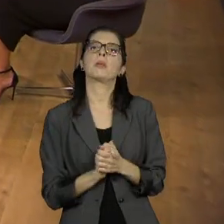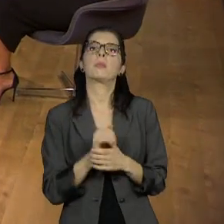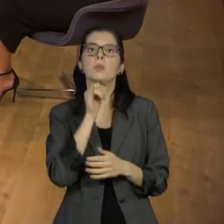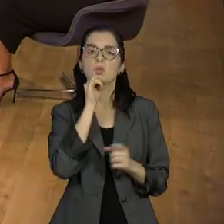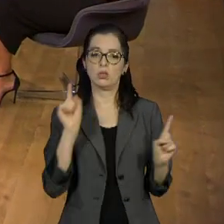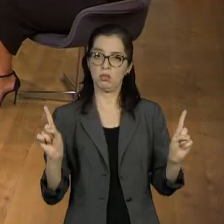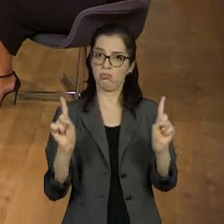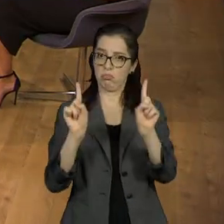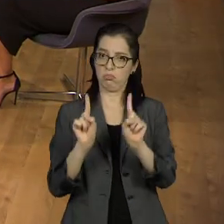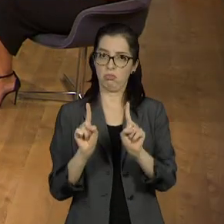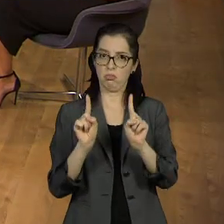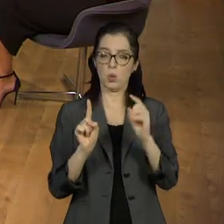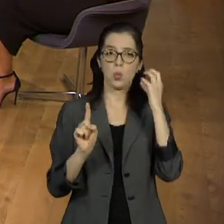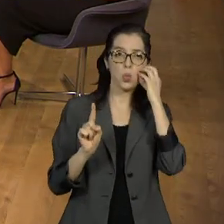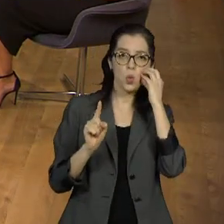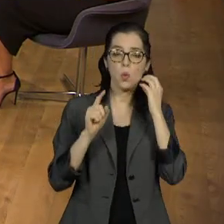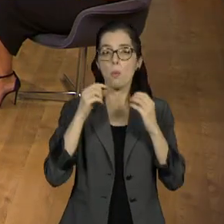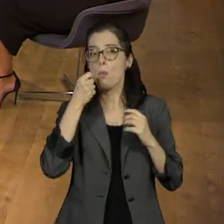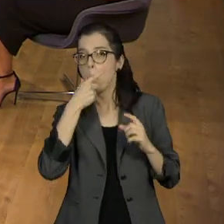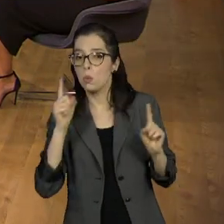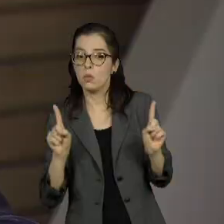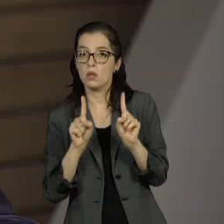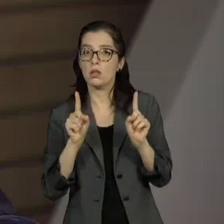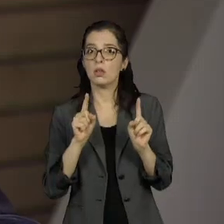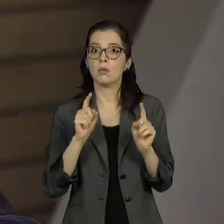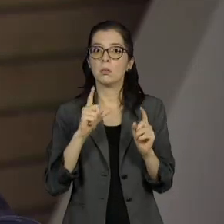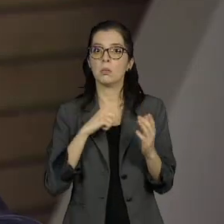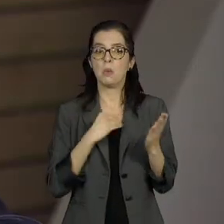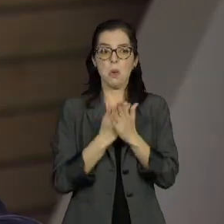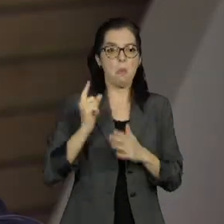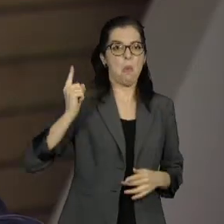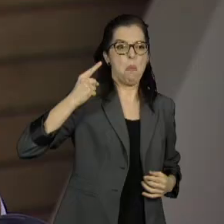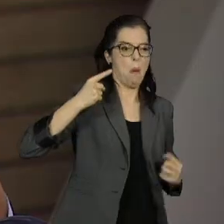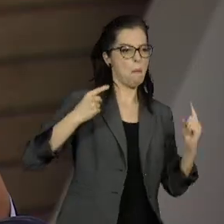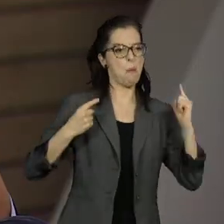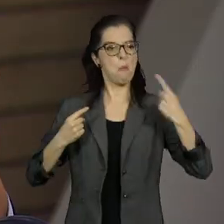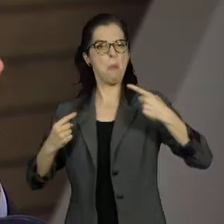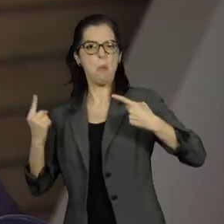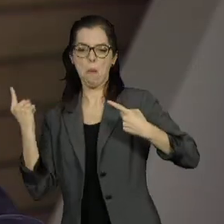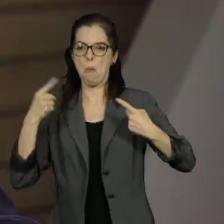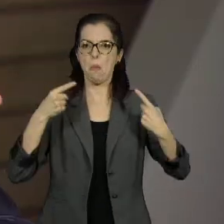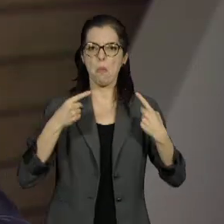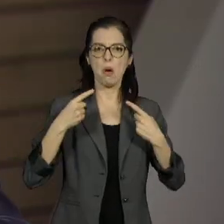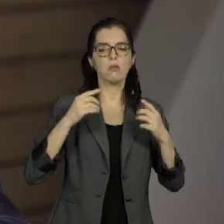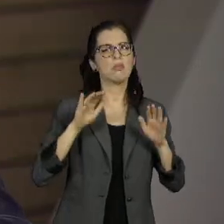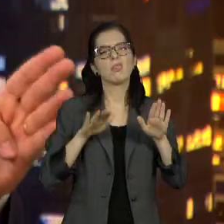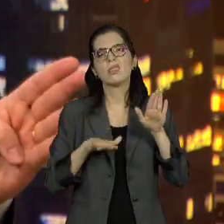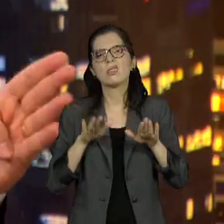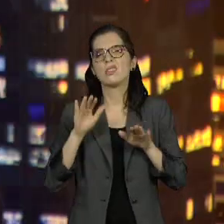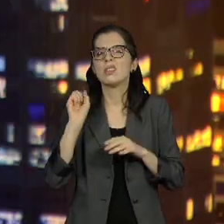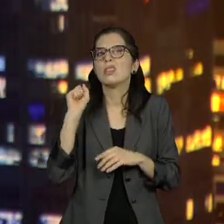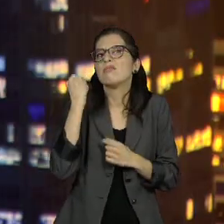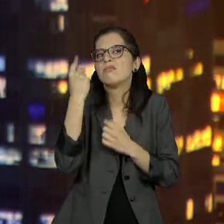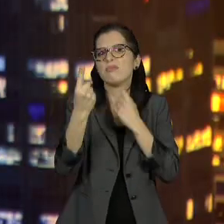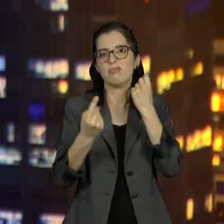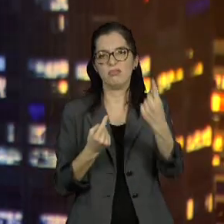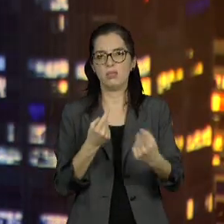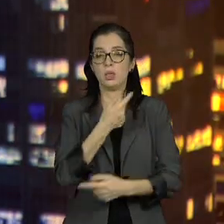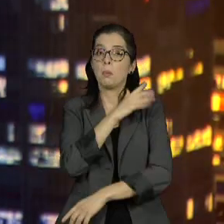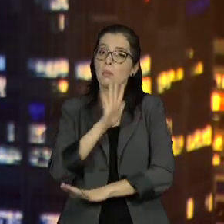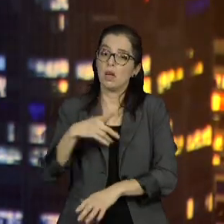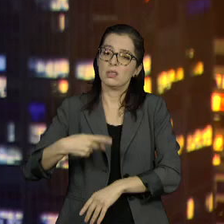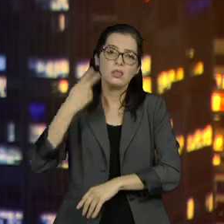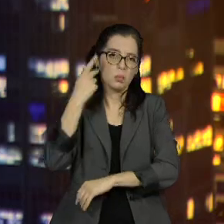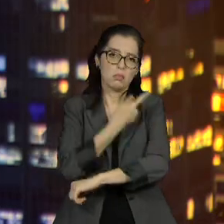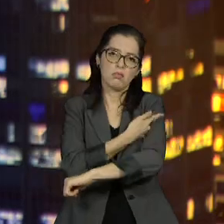em algum momento, você extrapole ou frise muito um ponto ali da pessoa. isso, Tiago, desculpa te interromper, a Vera chamou a